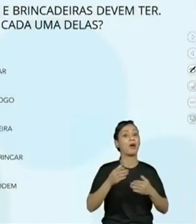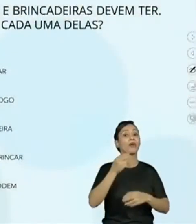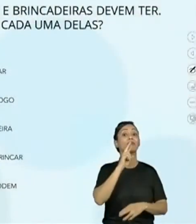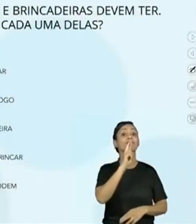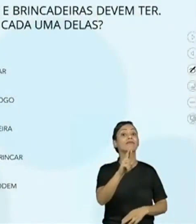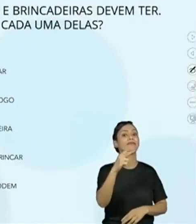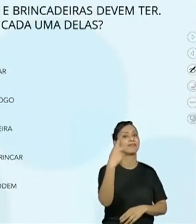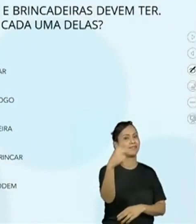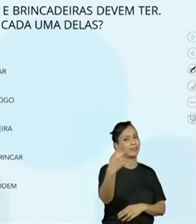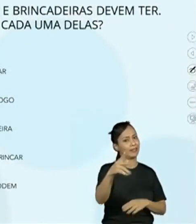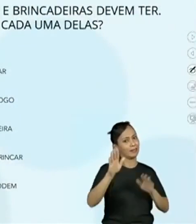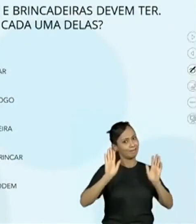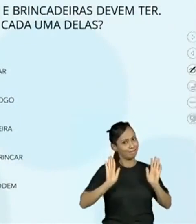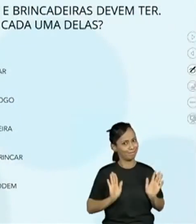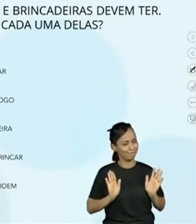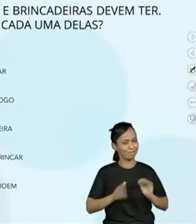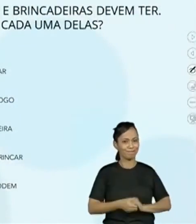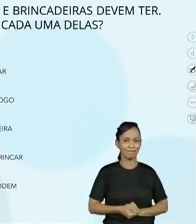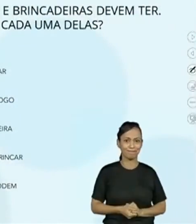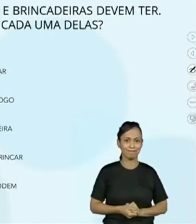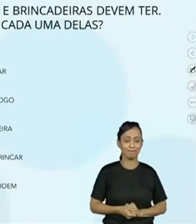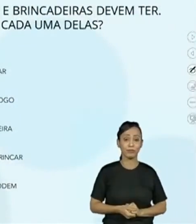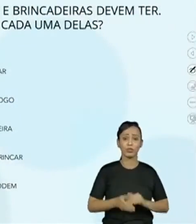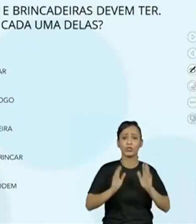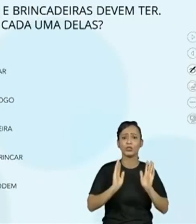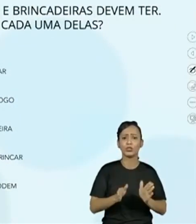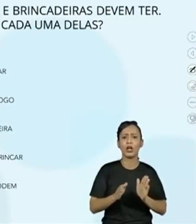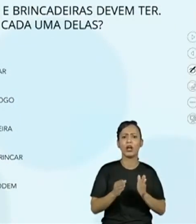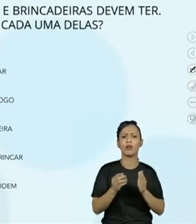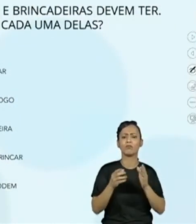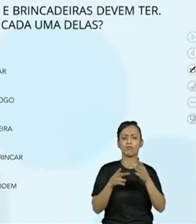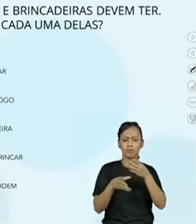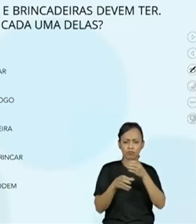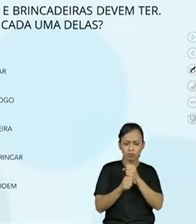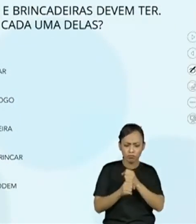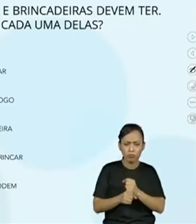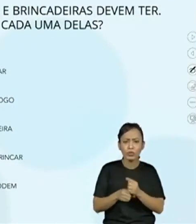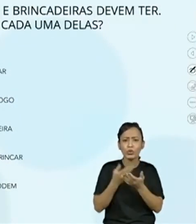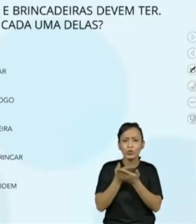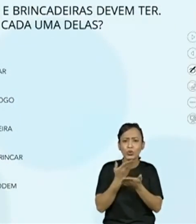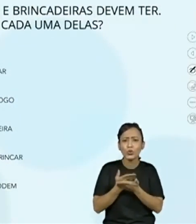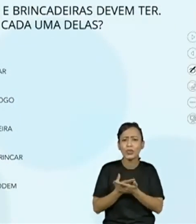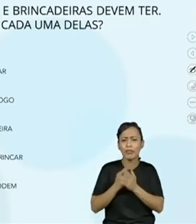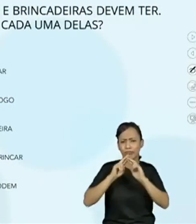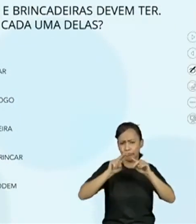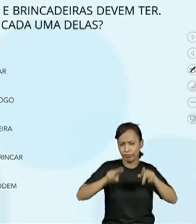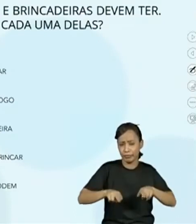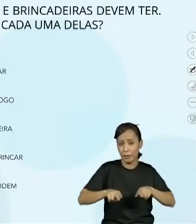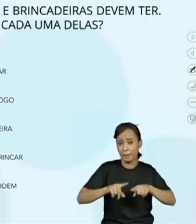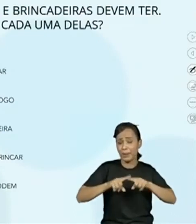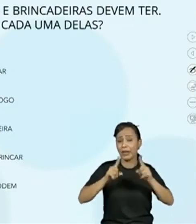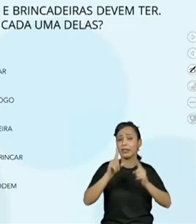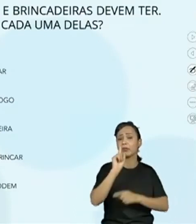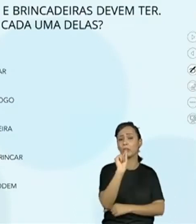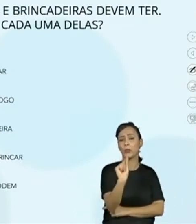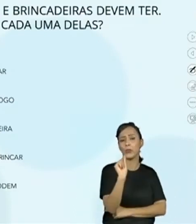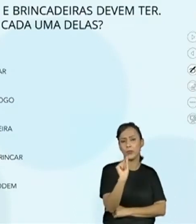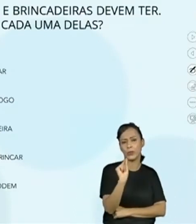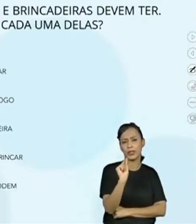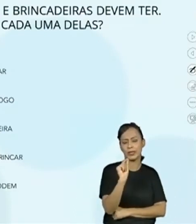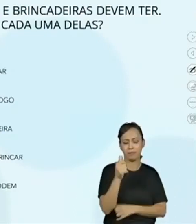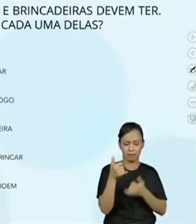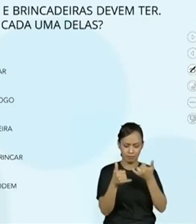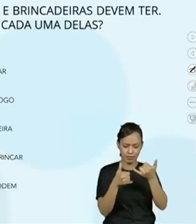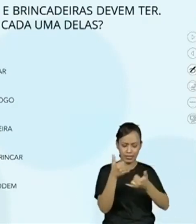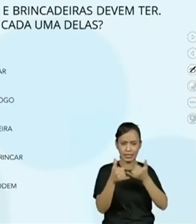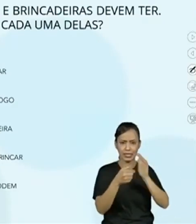tudo isso que a gente fez, você sabe as partes que as regras dos jogos e brincadeiras devem ter?